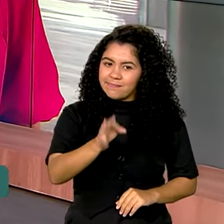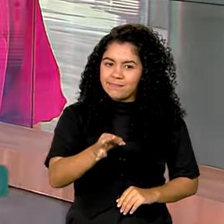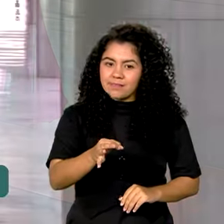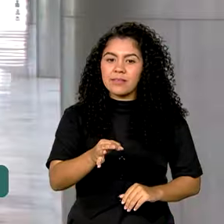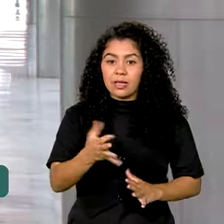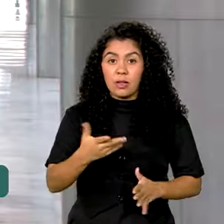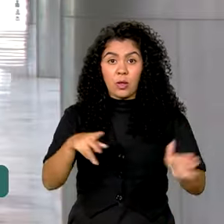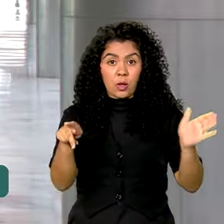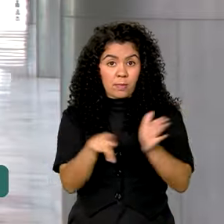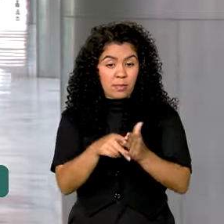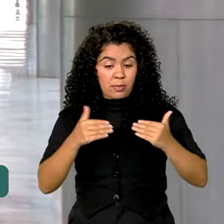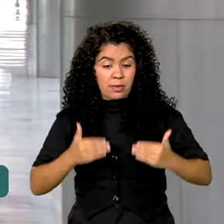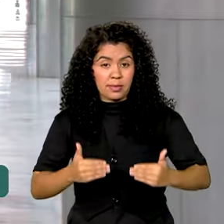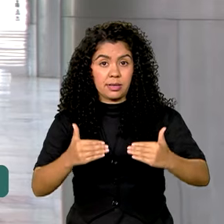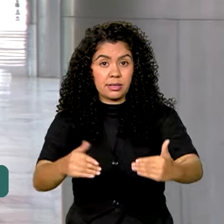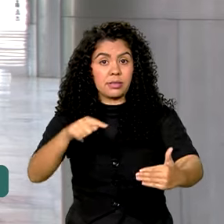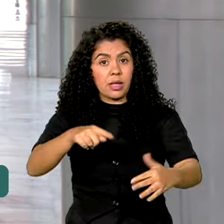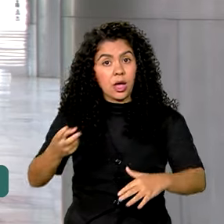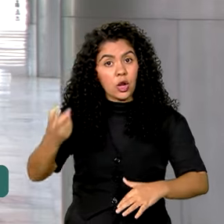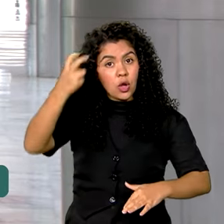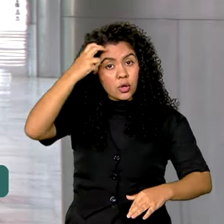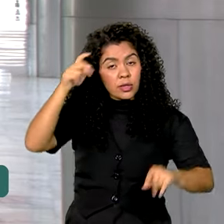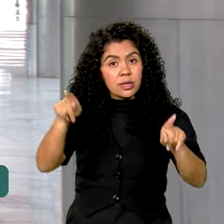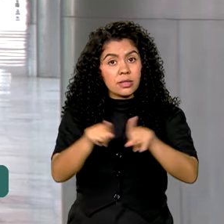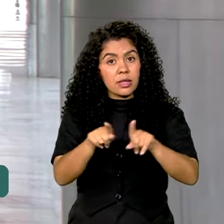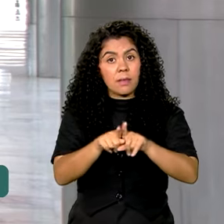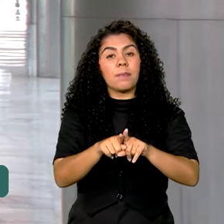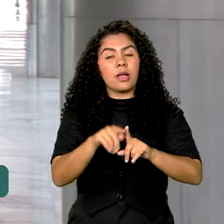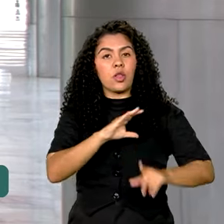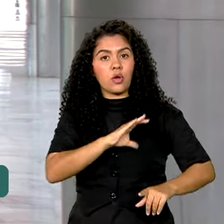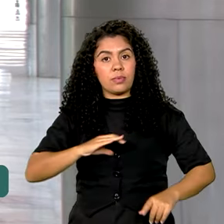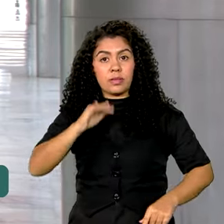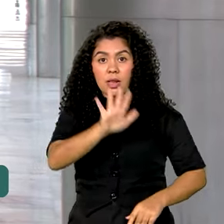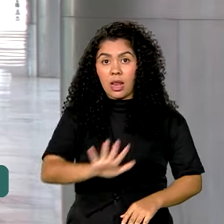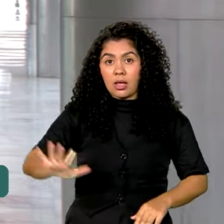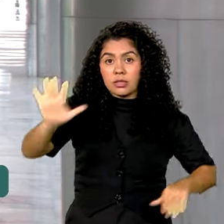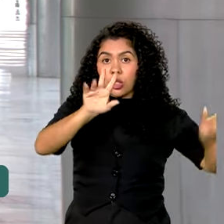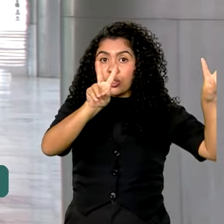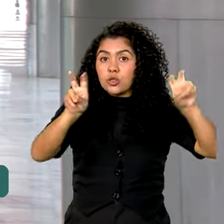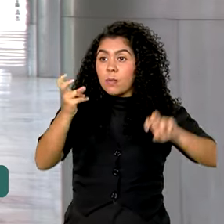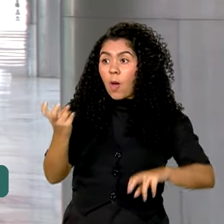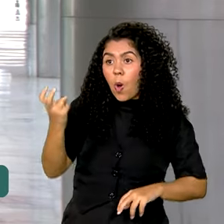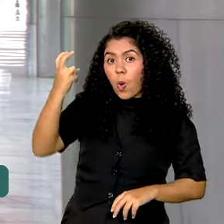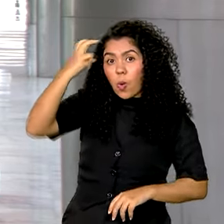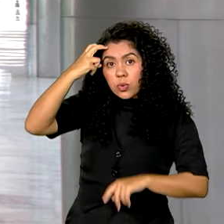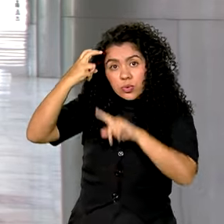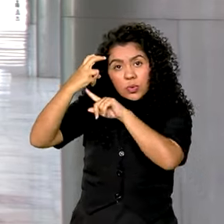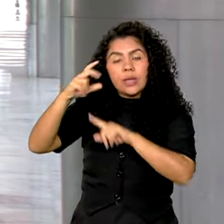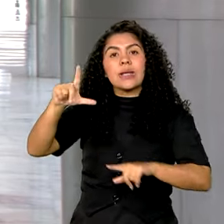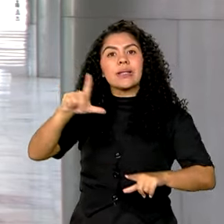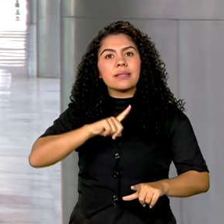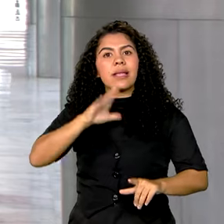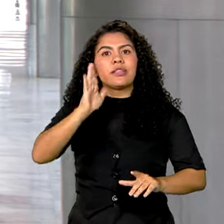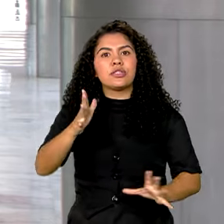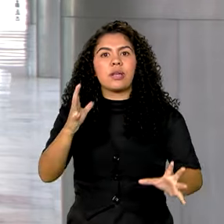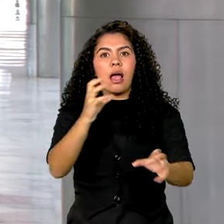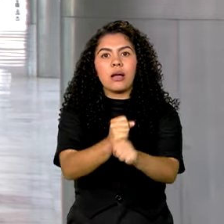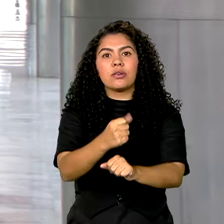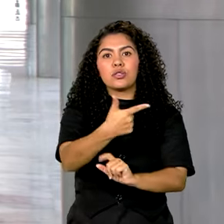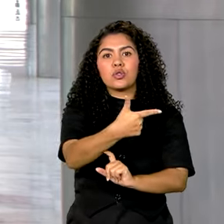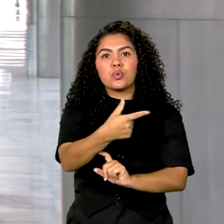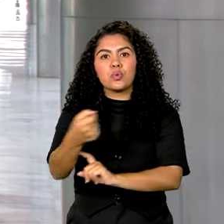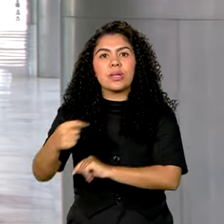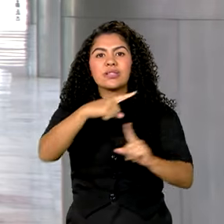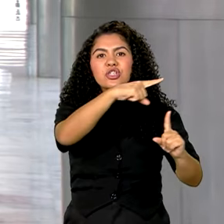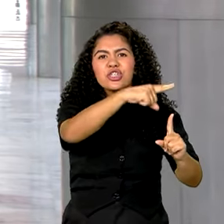Promovida pelo Ministério da Cultura e pela Comissão Nacional dos Pontos de Cultura, a iniciativa já conta com mais de 200 atividades